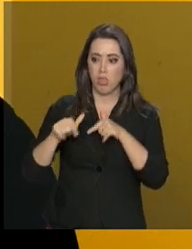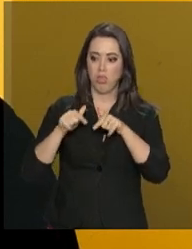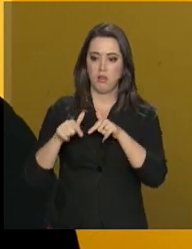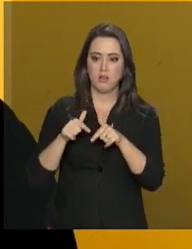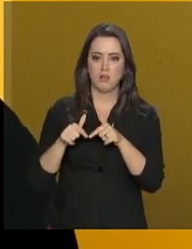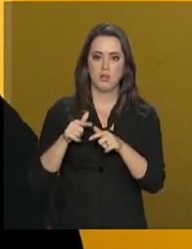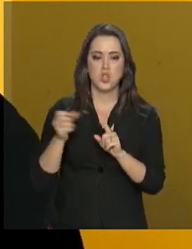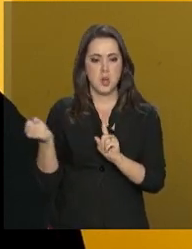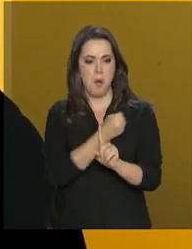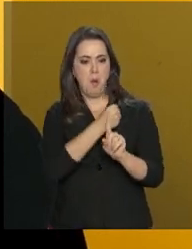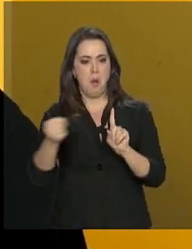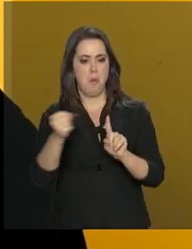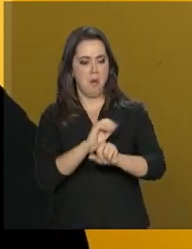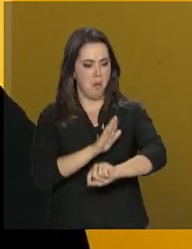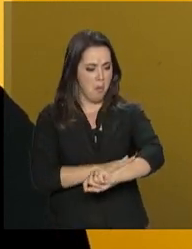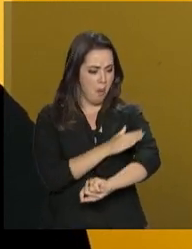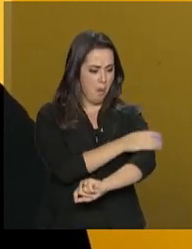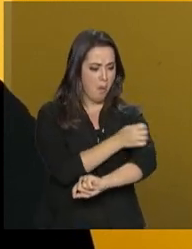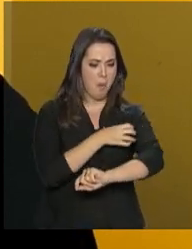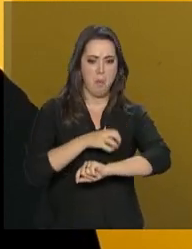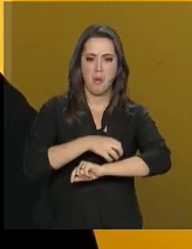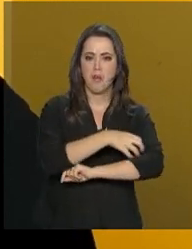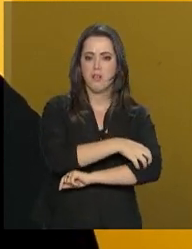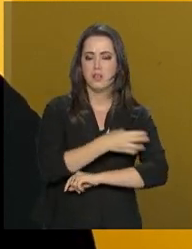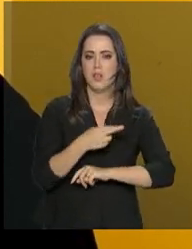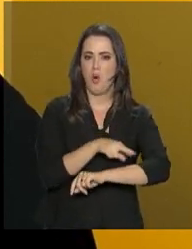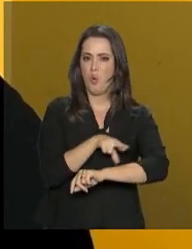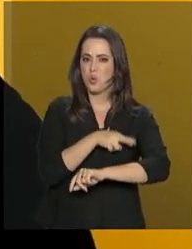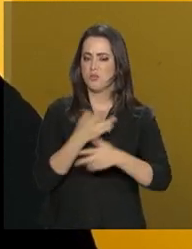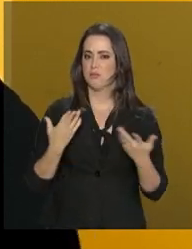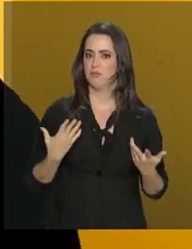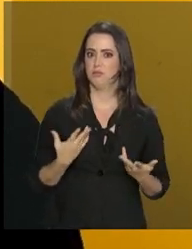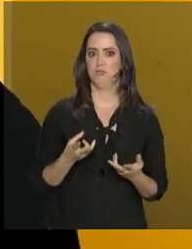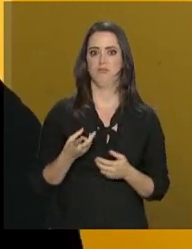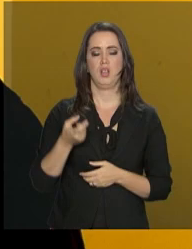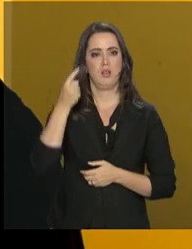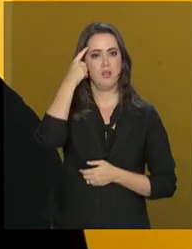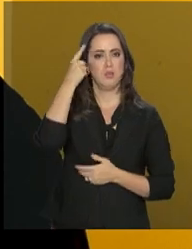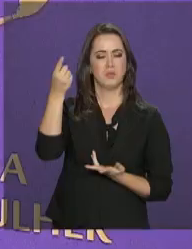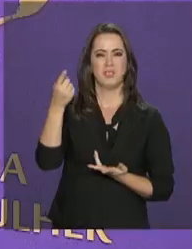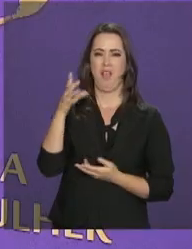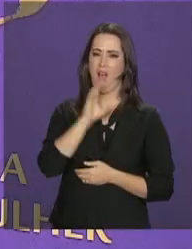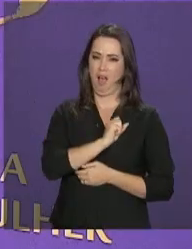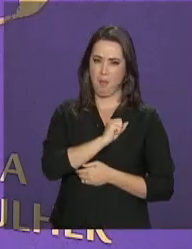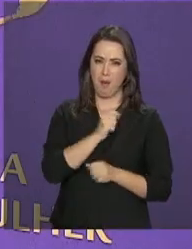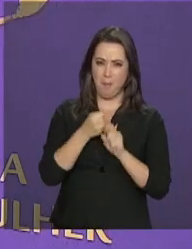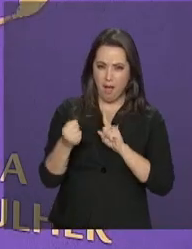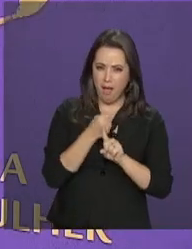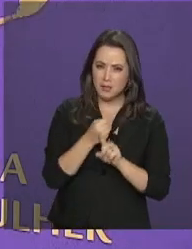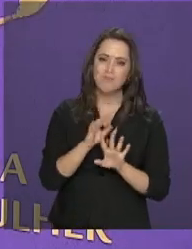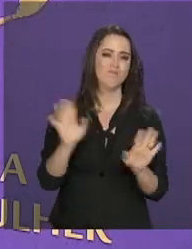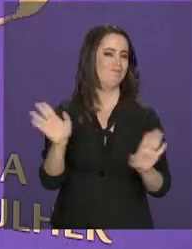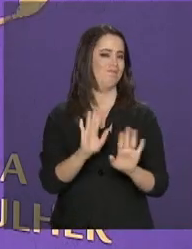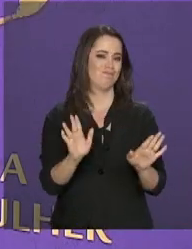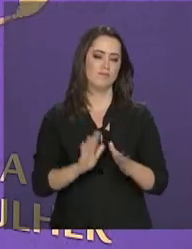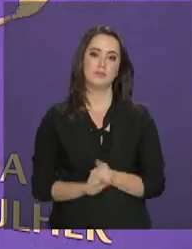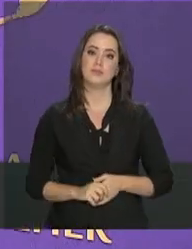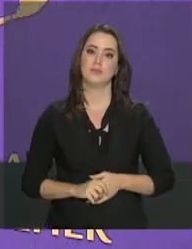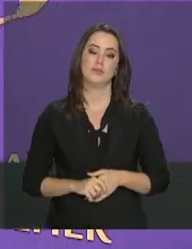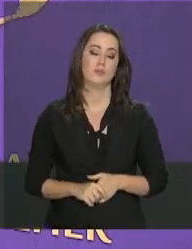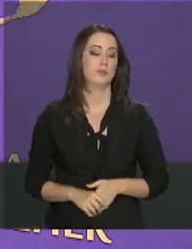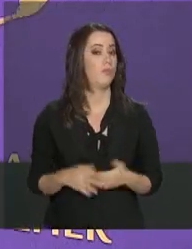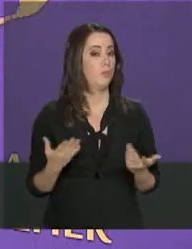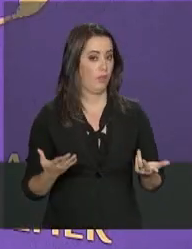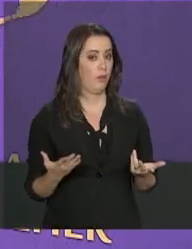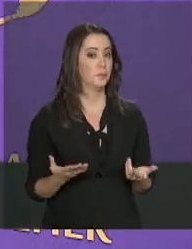toda roxa, cheia de hematomas. E eu pensei, digo, não, quem ama não faz isso. De acordo com organismos de